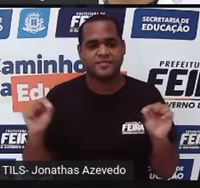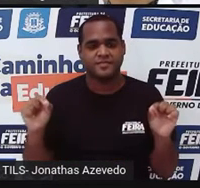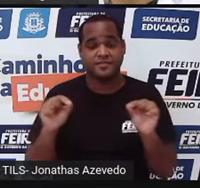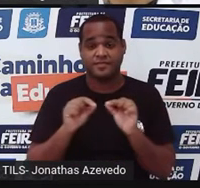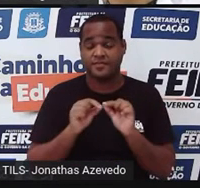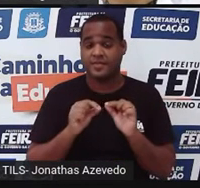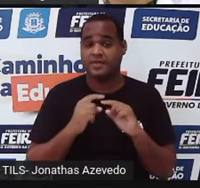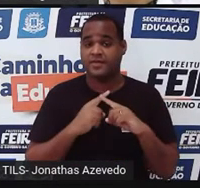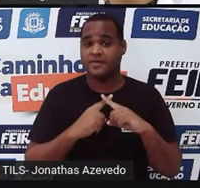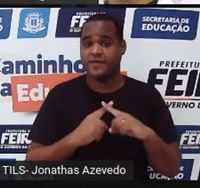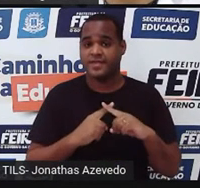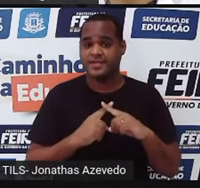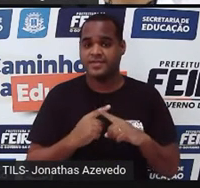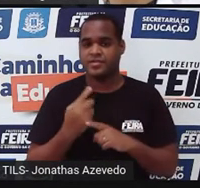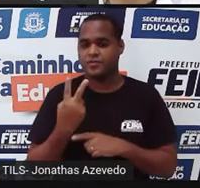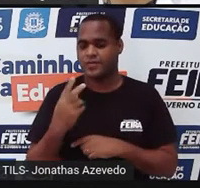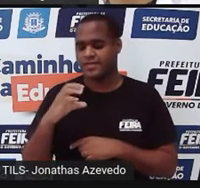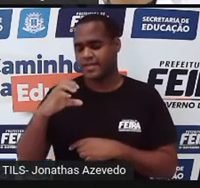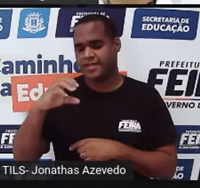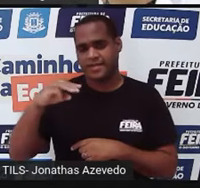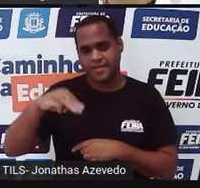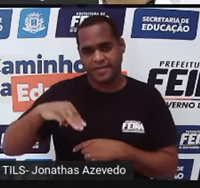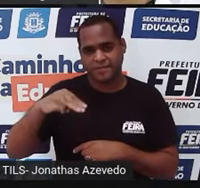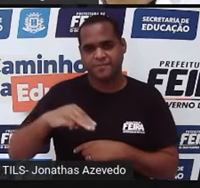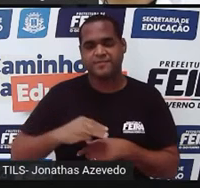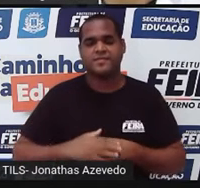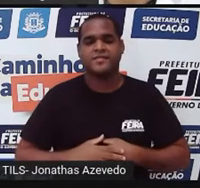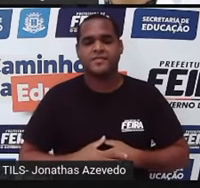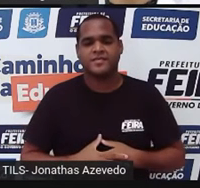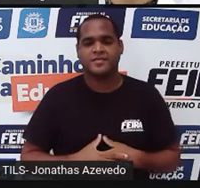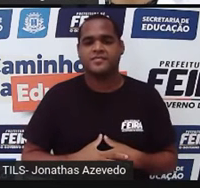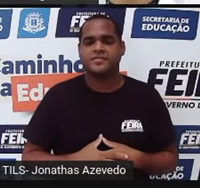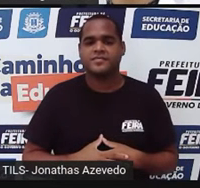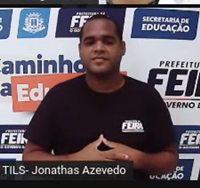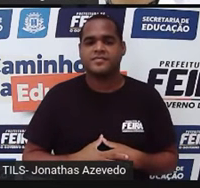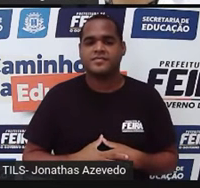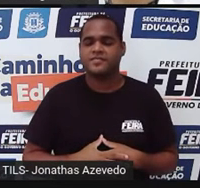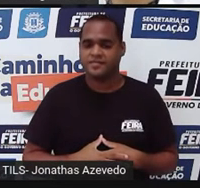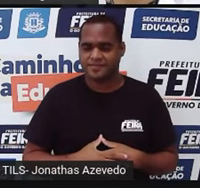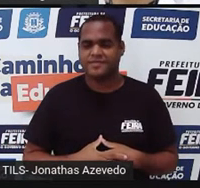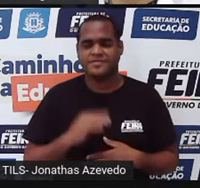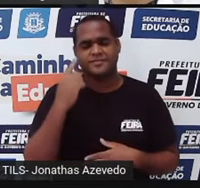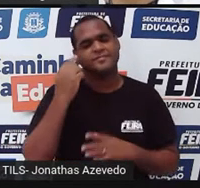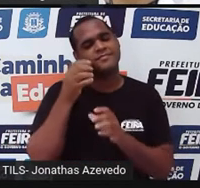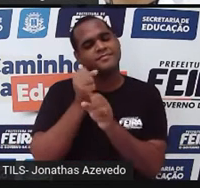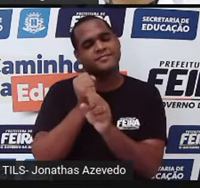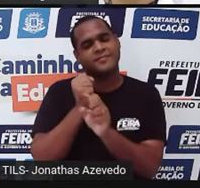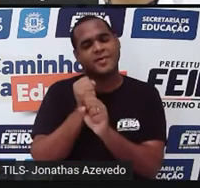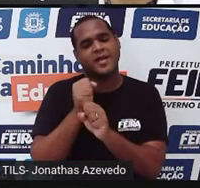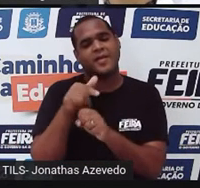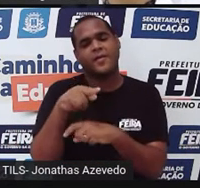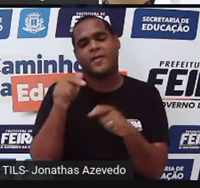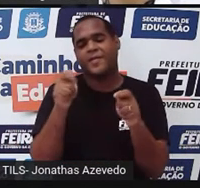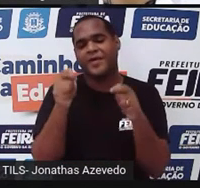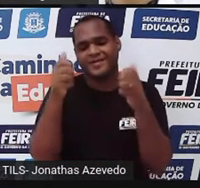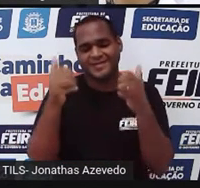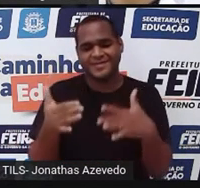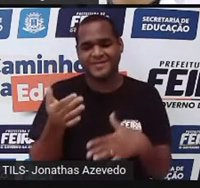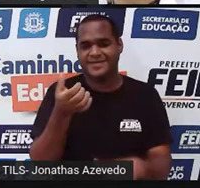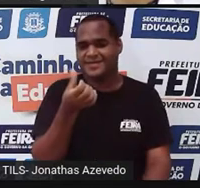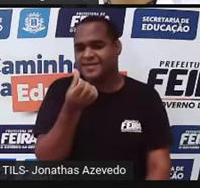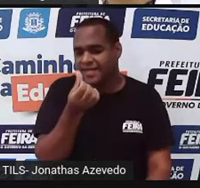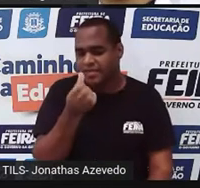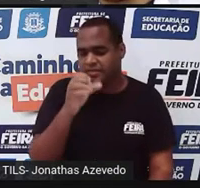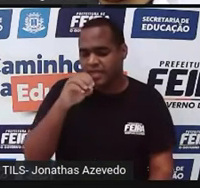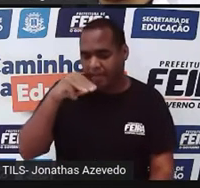2 centímetros de altura. E aí, para fazer essa continha, basta a gente fazer o 6